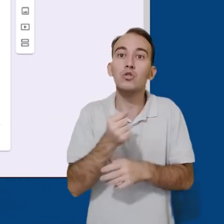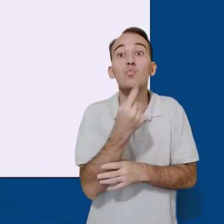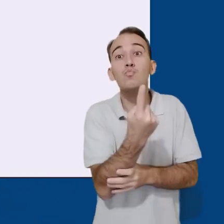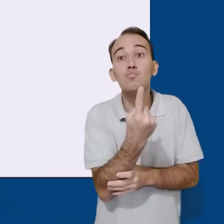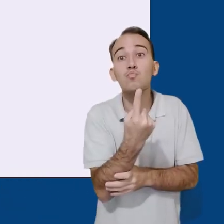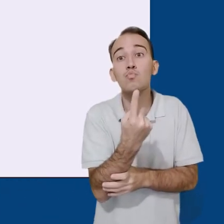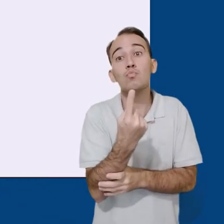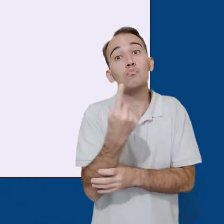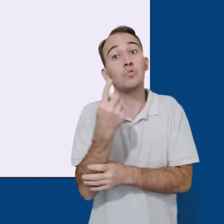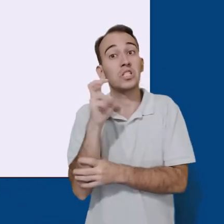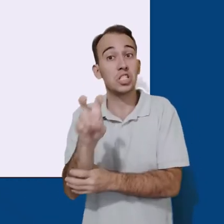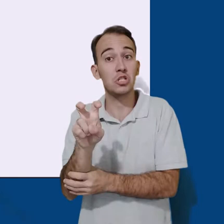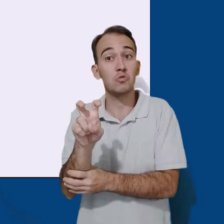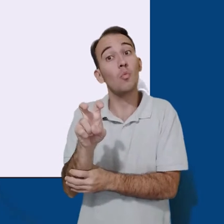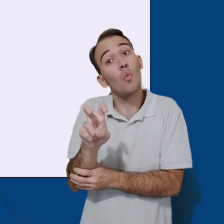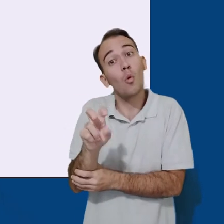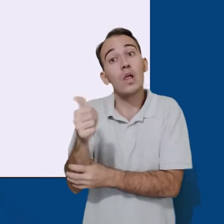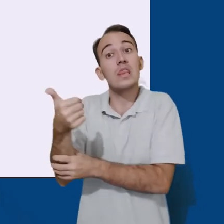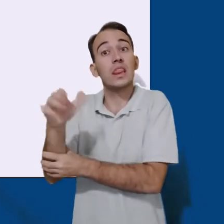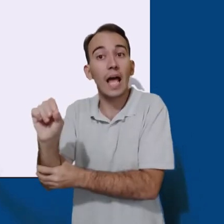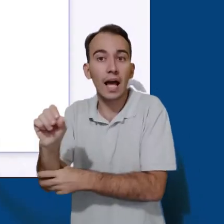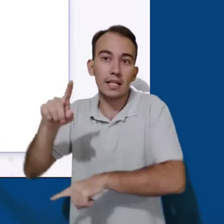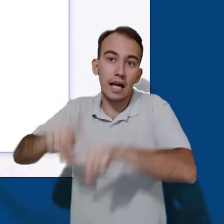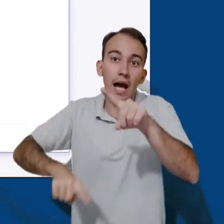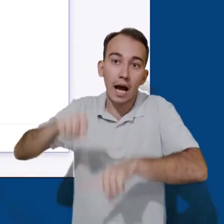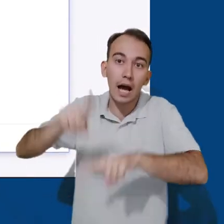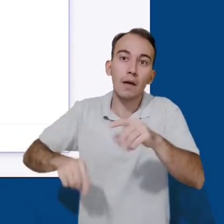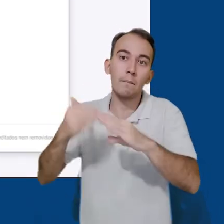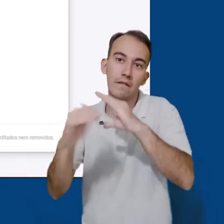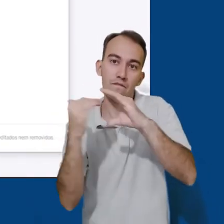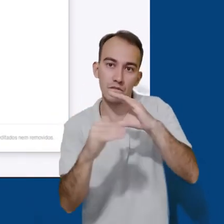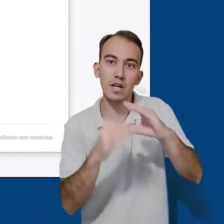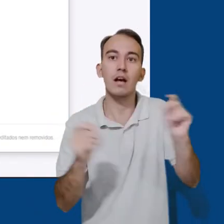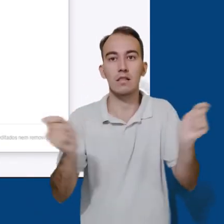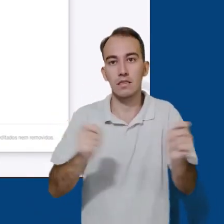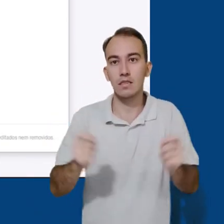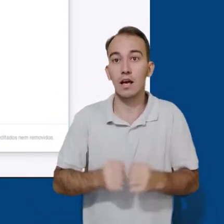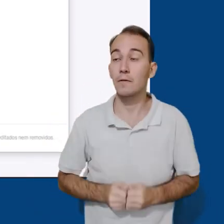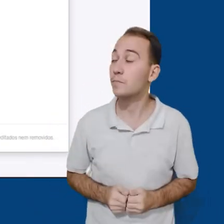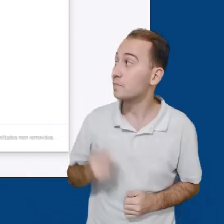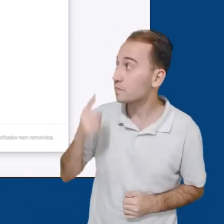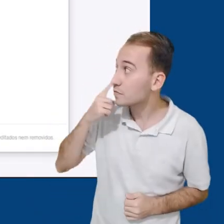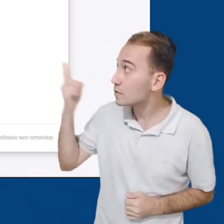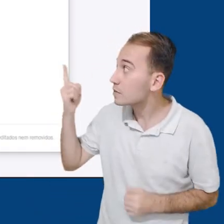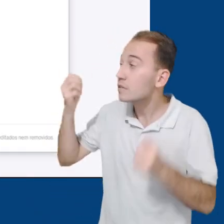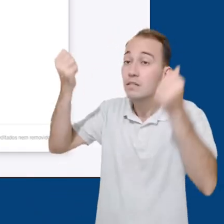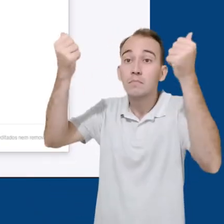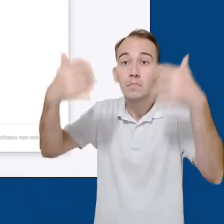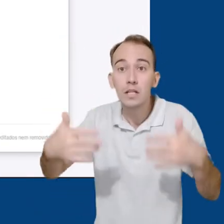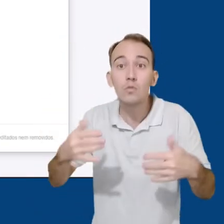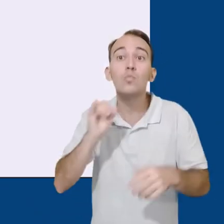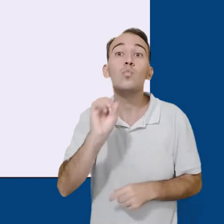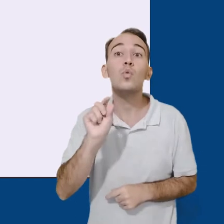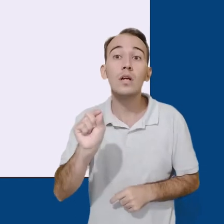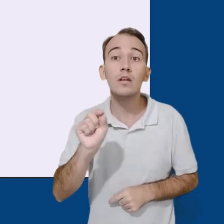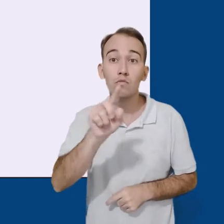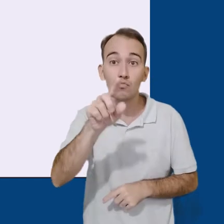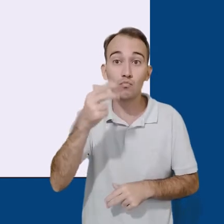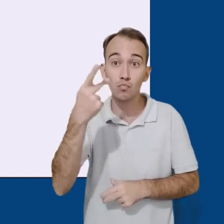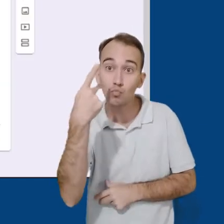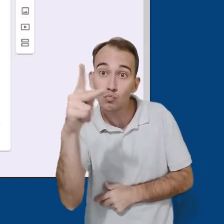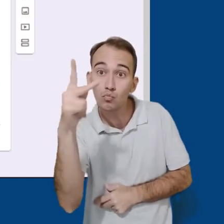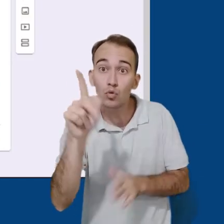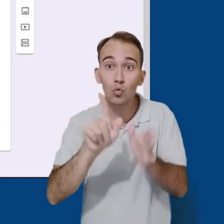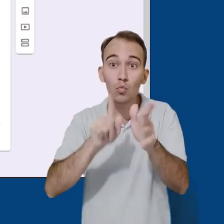no Drive do criador do formulário. Caso vá receber uma grande quantidade de arquivos, certifique-se de que seu Drive não está lotado e